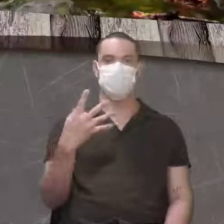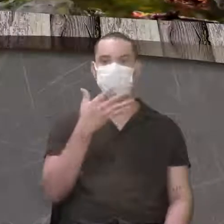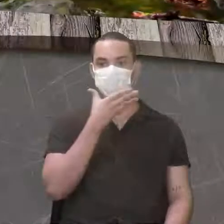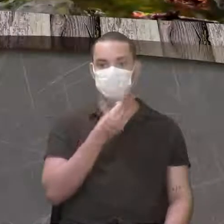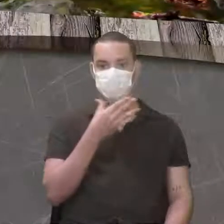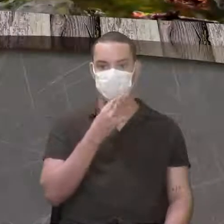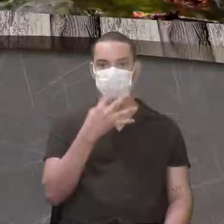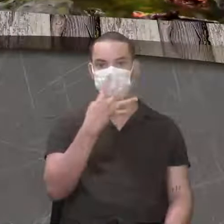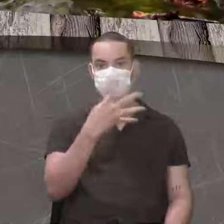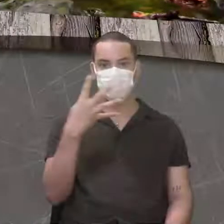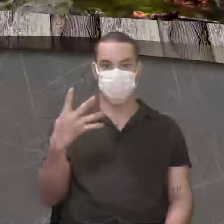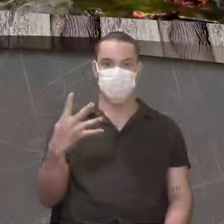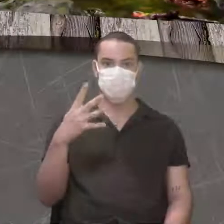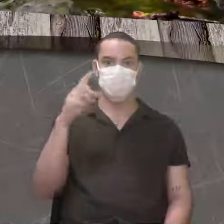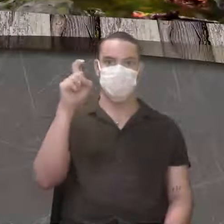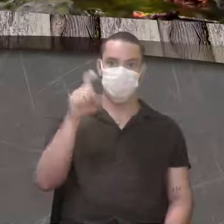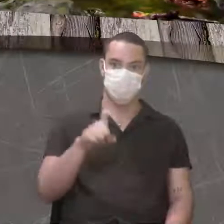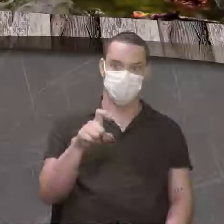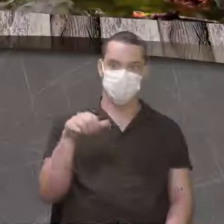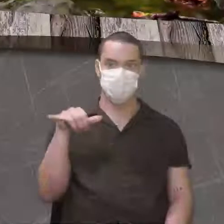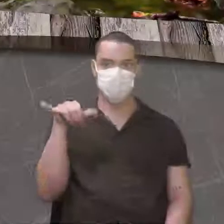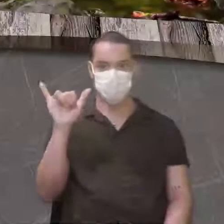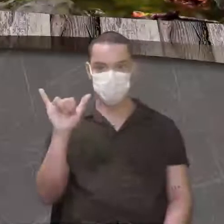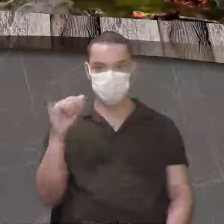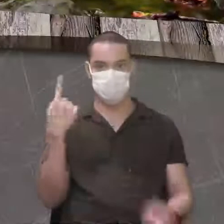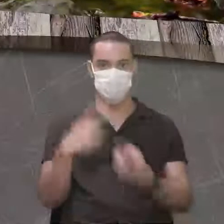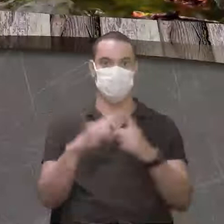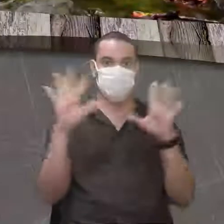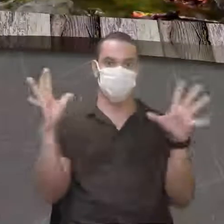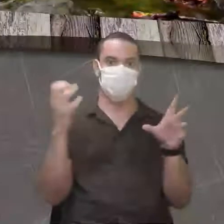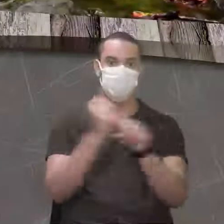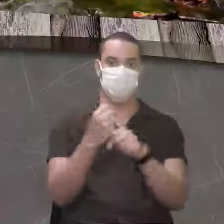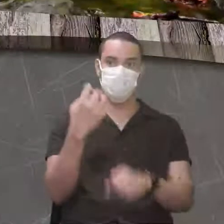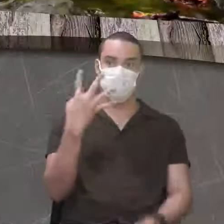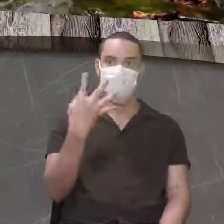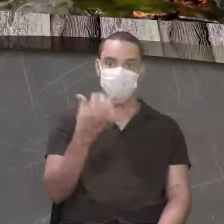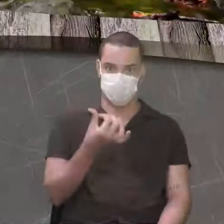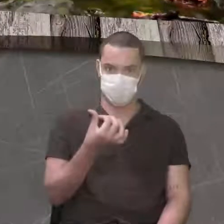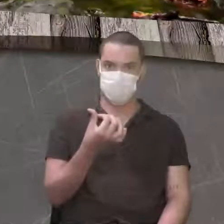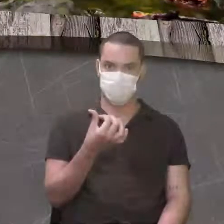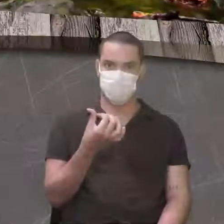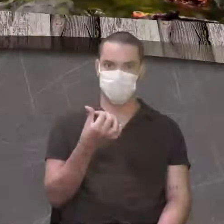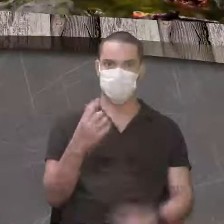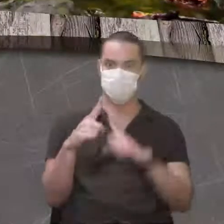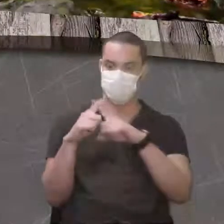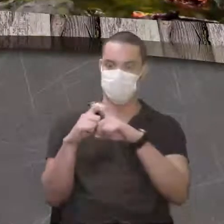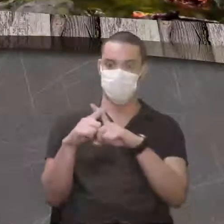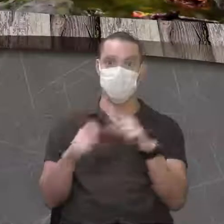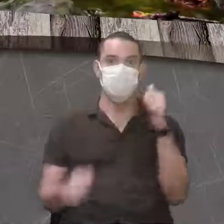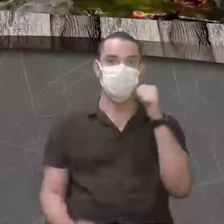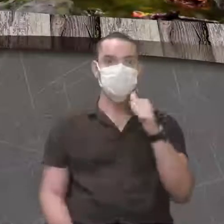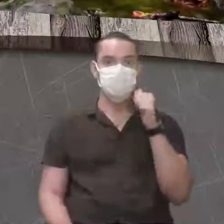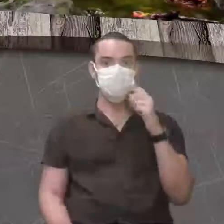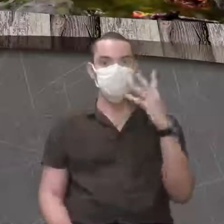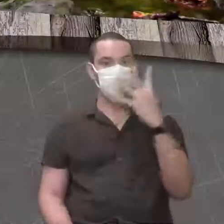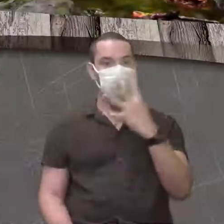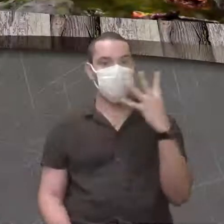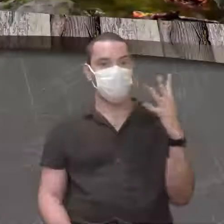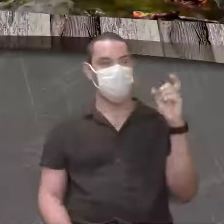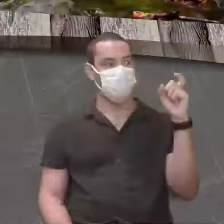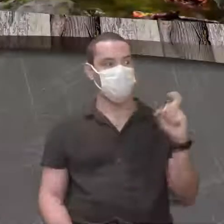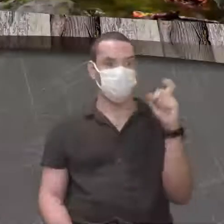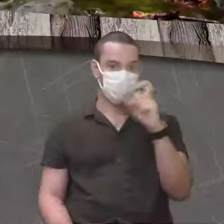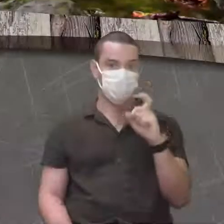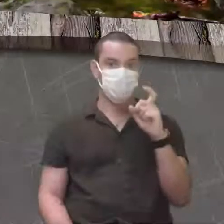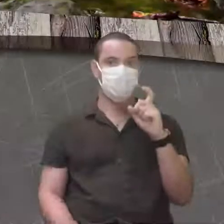cromossomos XY, tá bom? Porque no total são 46 cromossomos. E a mulher, 44 XX.